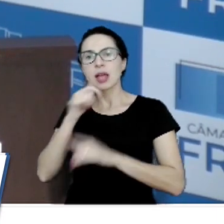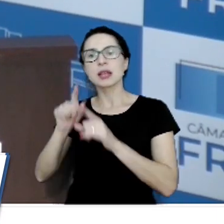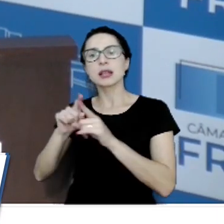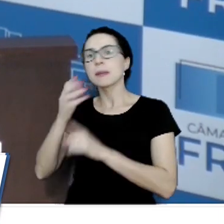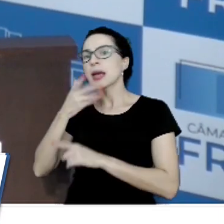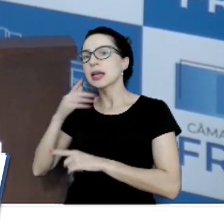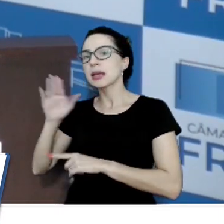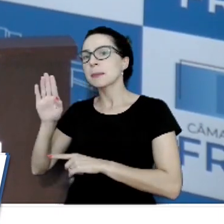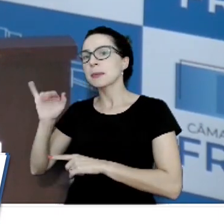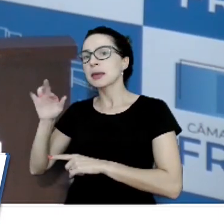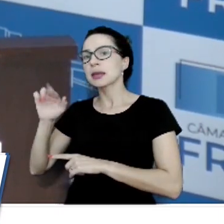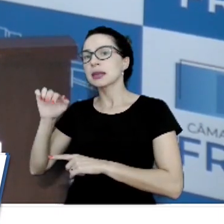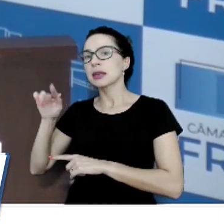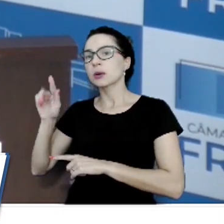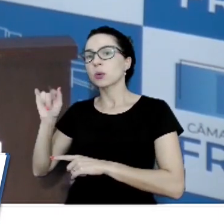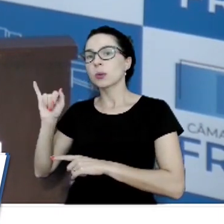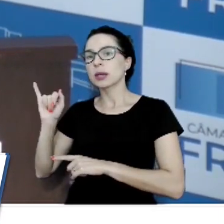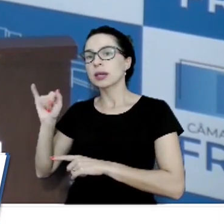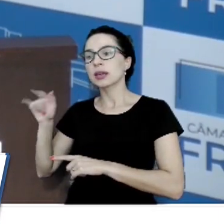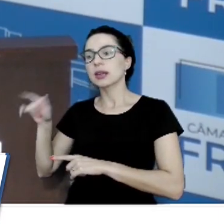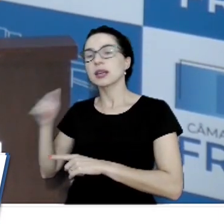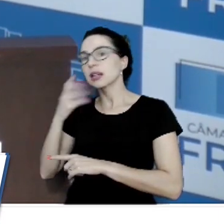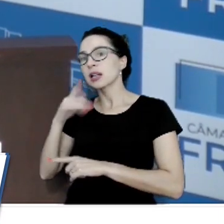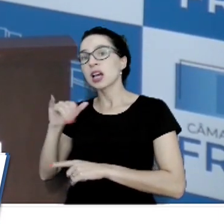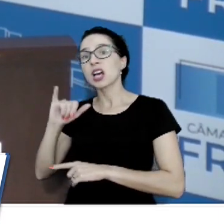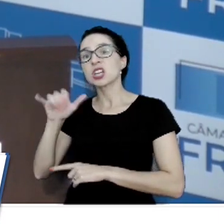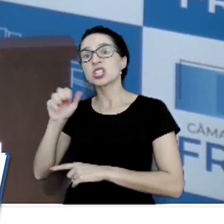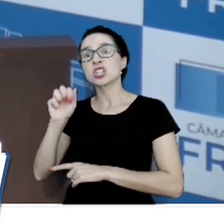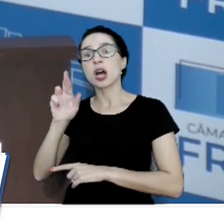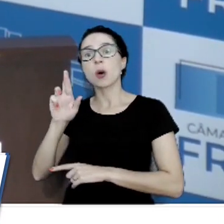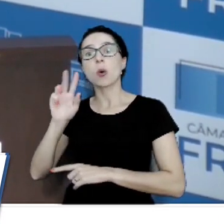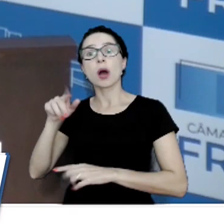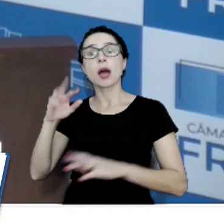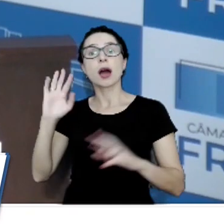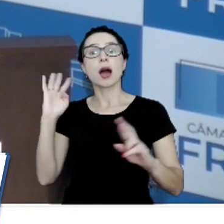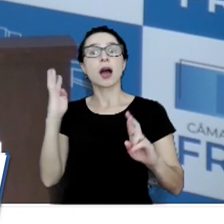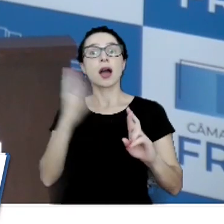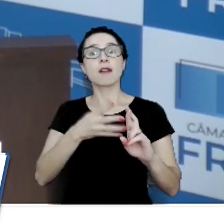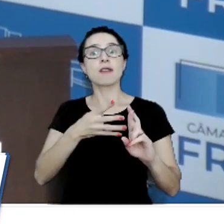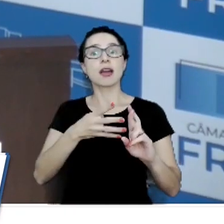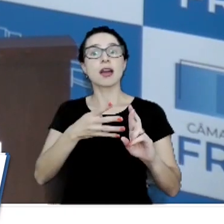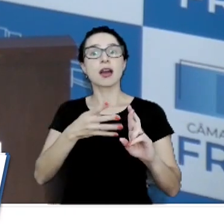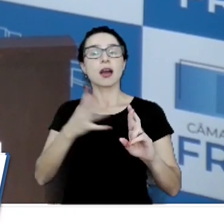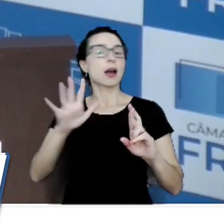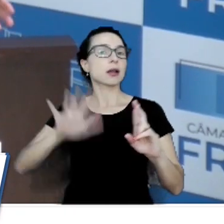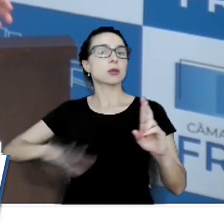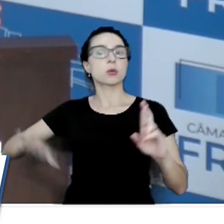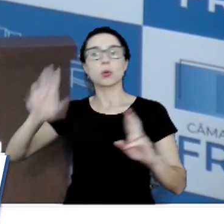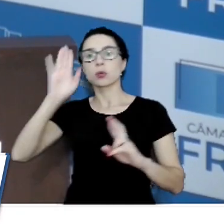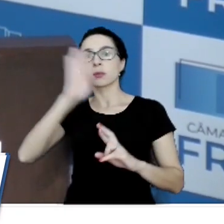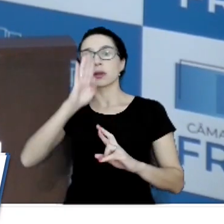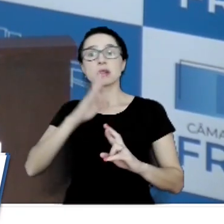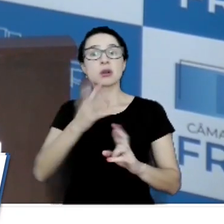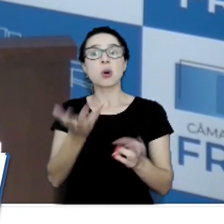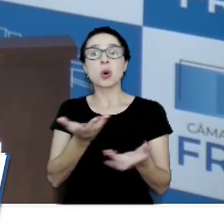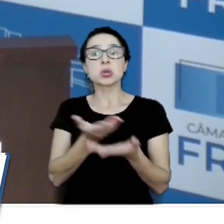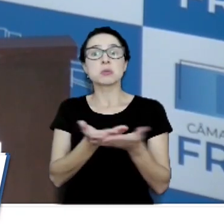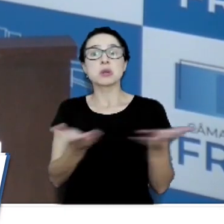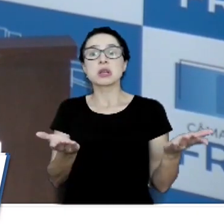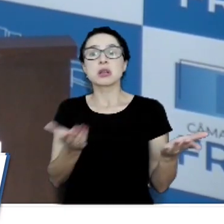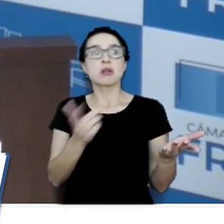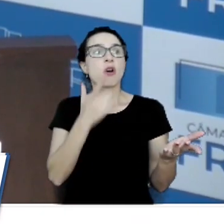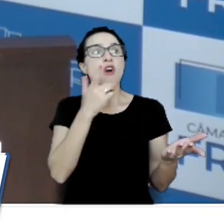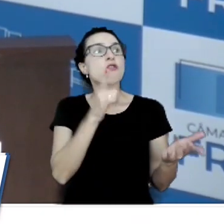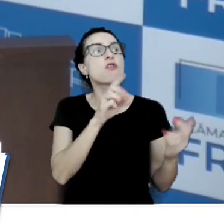força, Jaú que era referência em nível nacional, perdeu hoje, viu, pastor Palamone, não se fala mais de